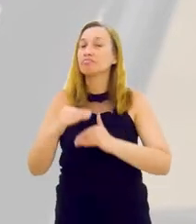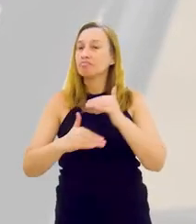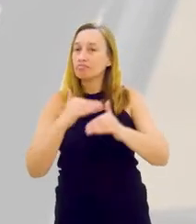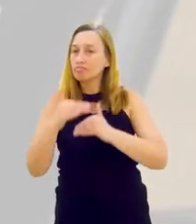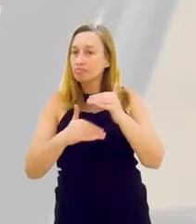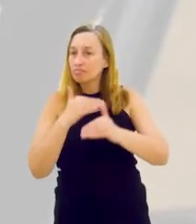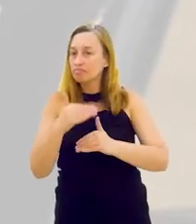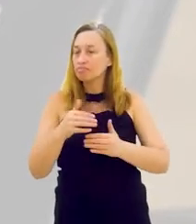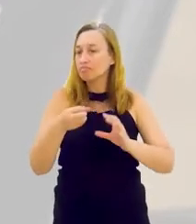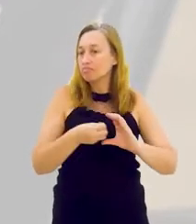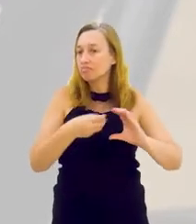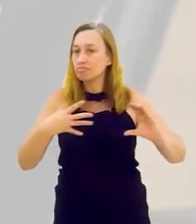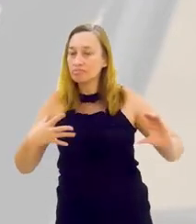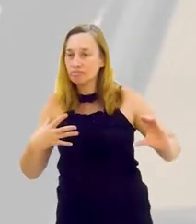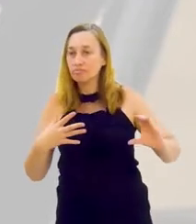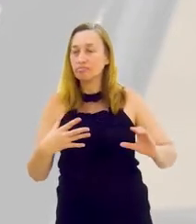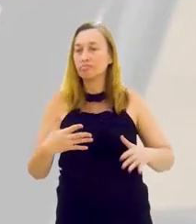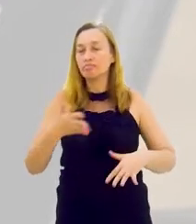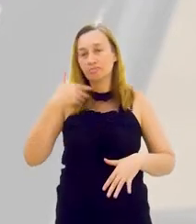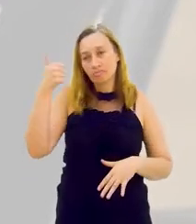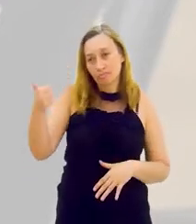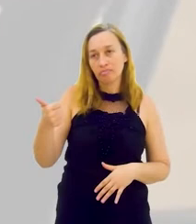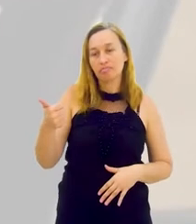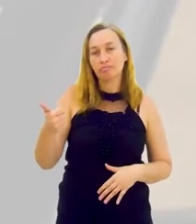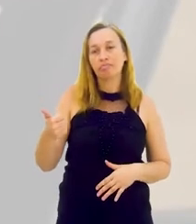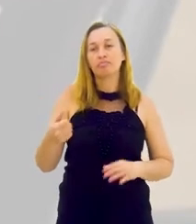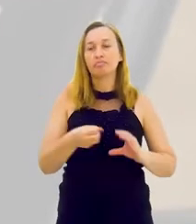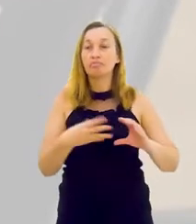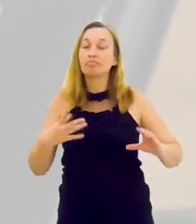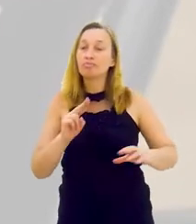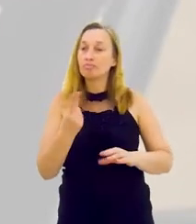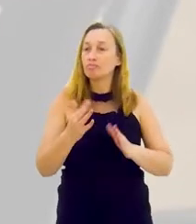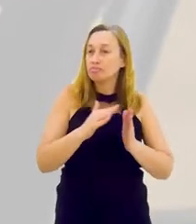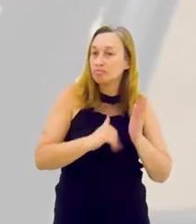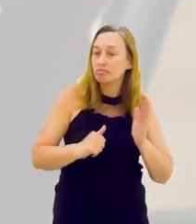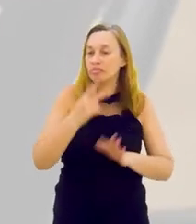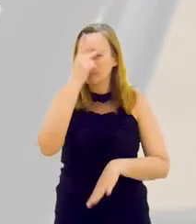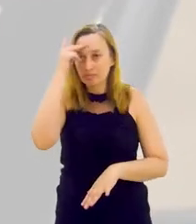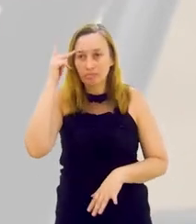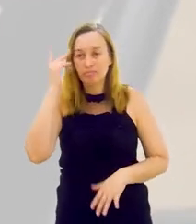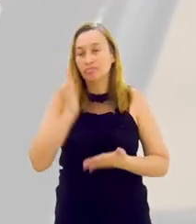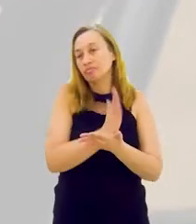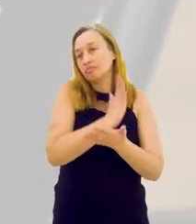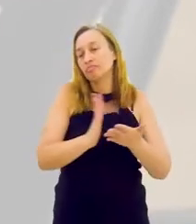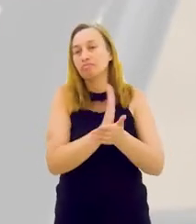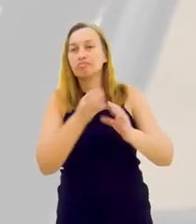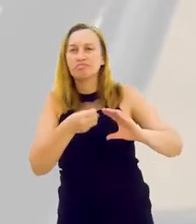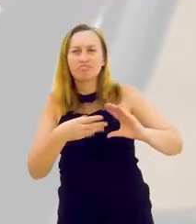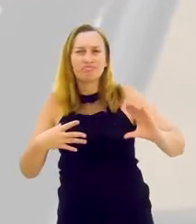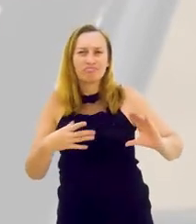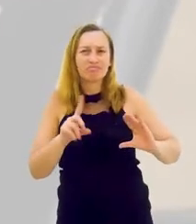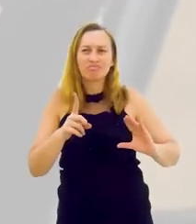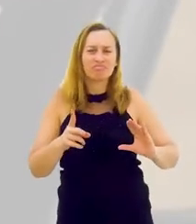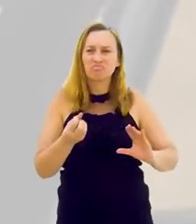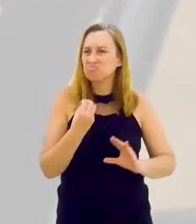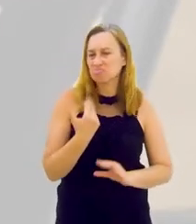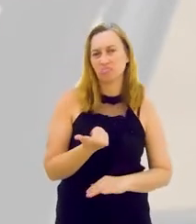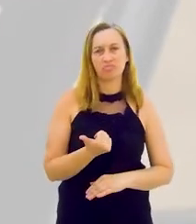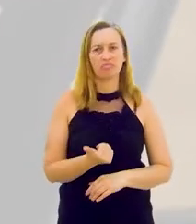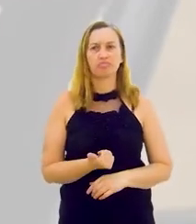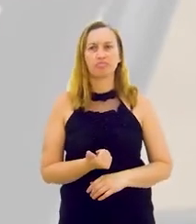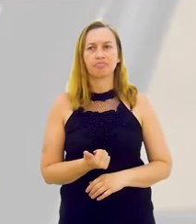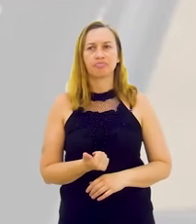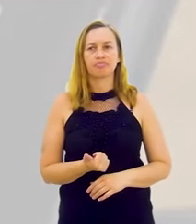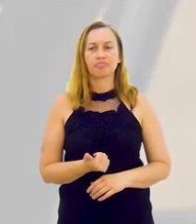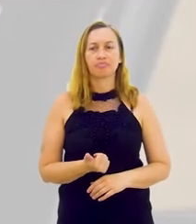a pessoa a desenvolver essas características, aprimorar as características, ou tirar daquela pessoa algumas características